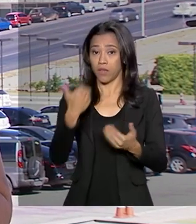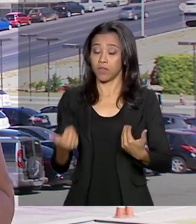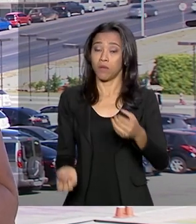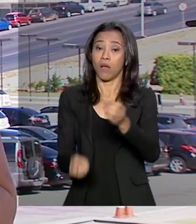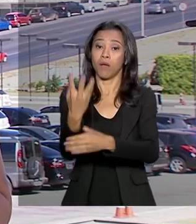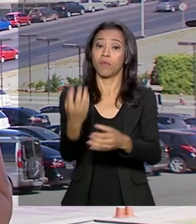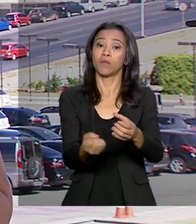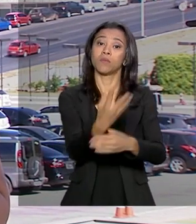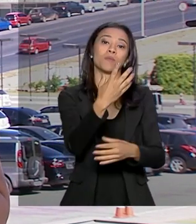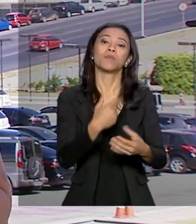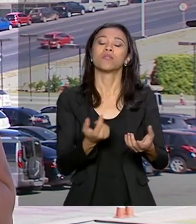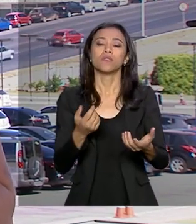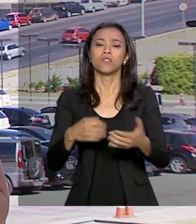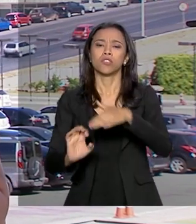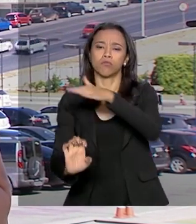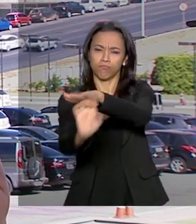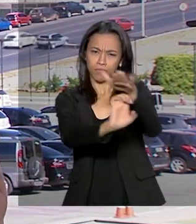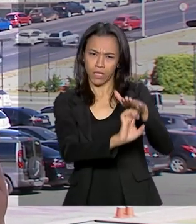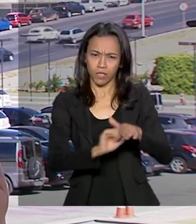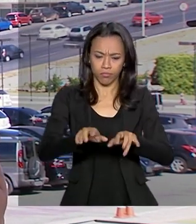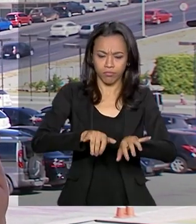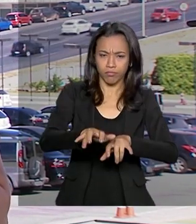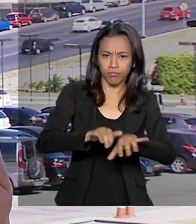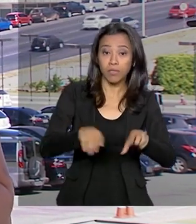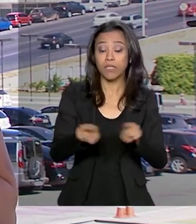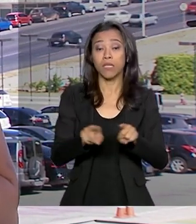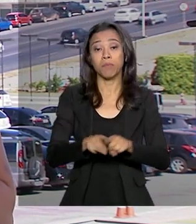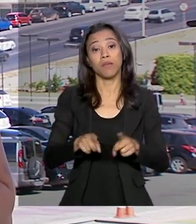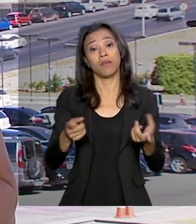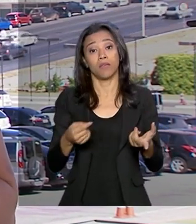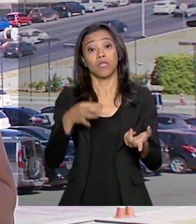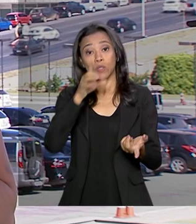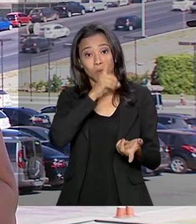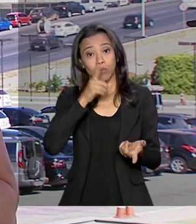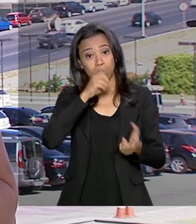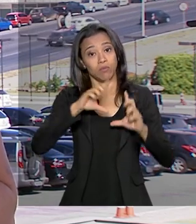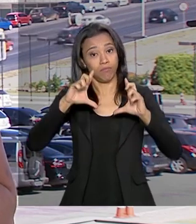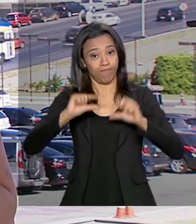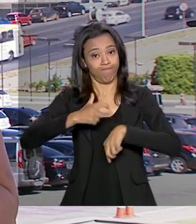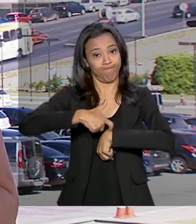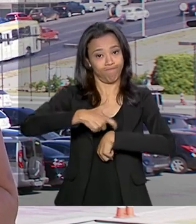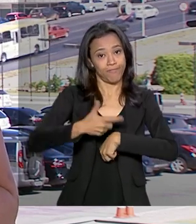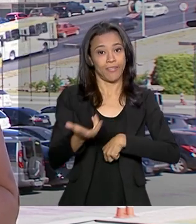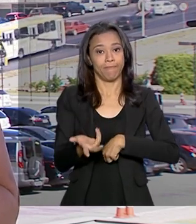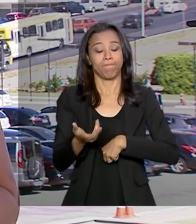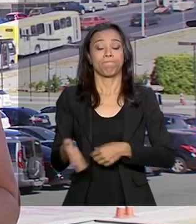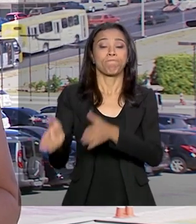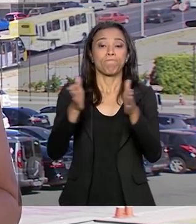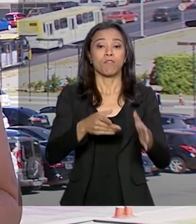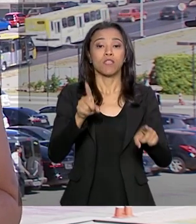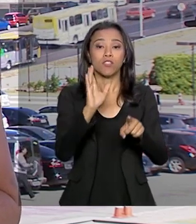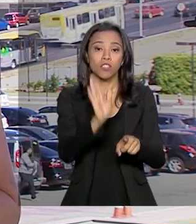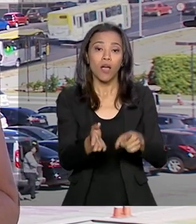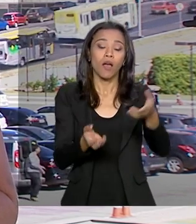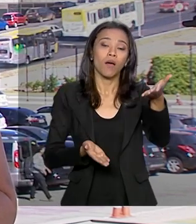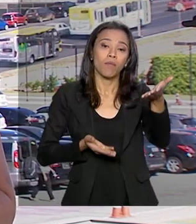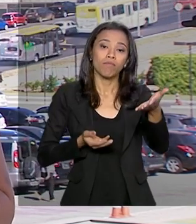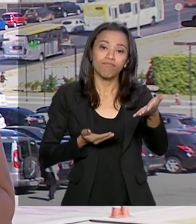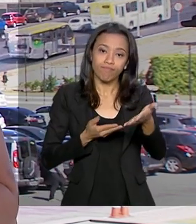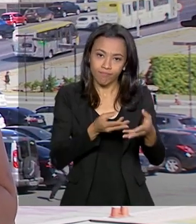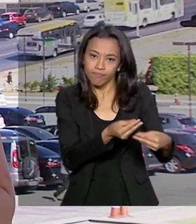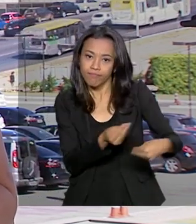digitais e também regula o trabalho aos domingos. Os deputados também aprovaram e enviaram para a sanção